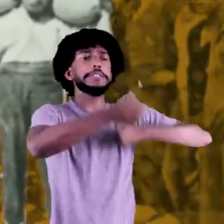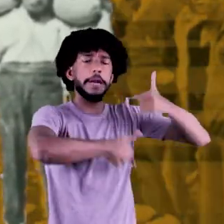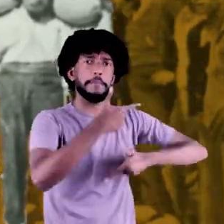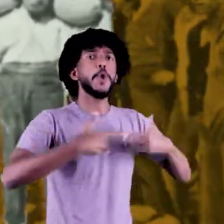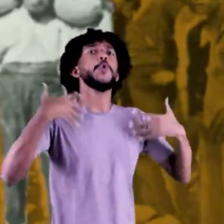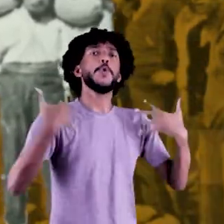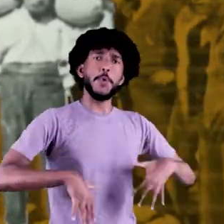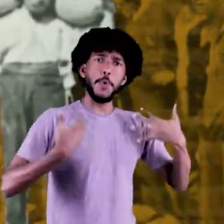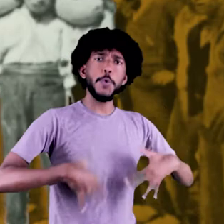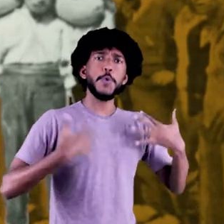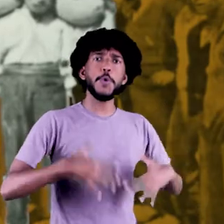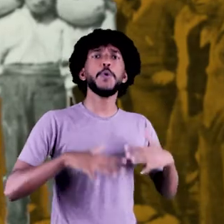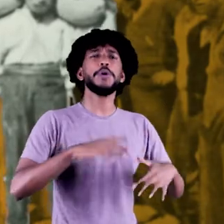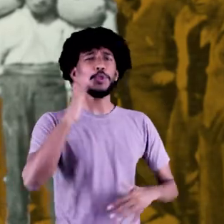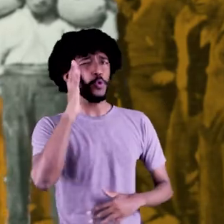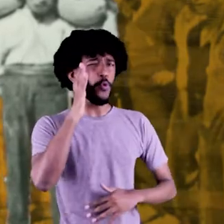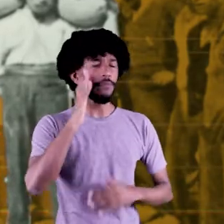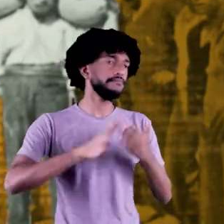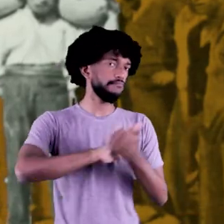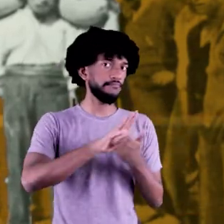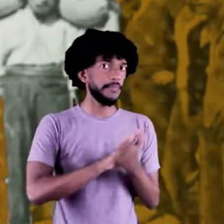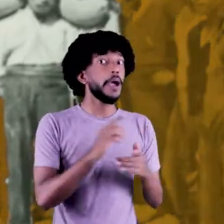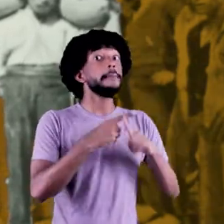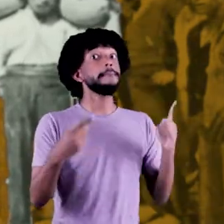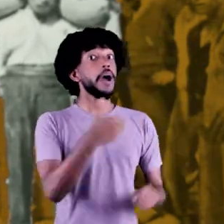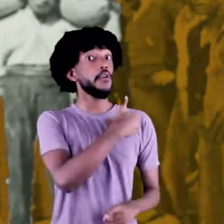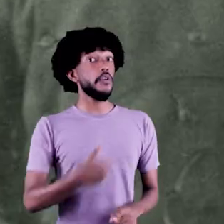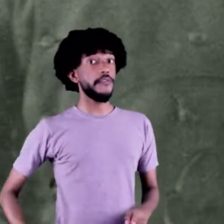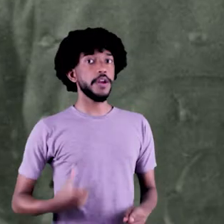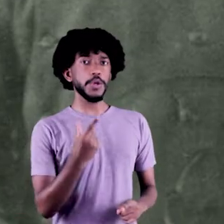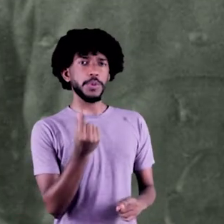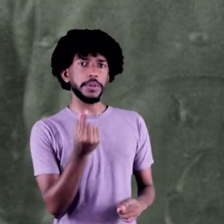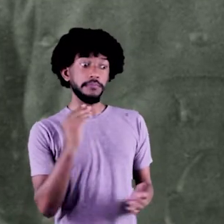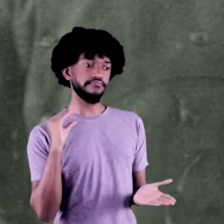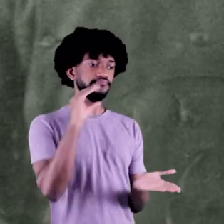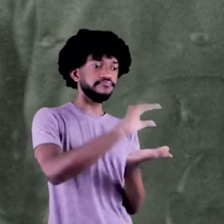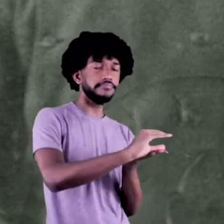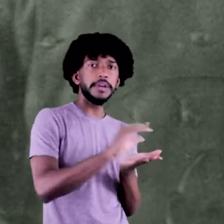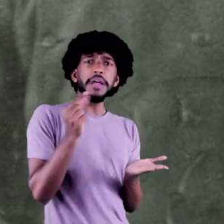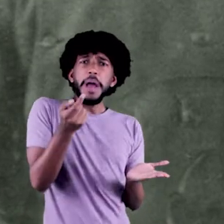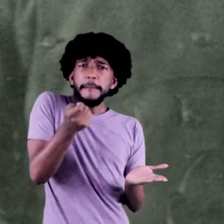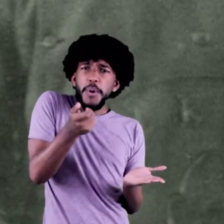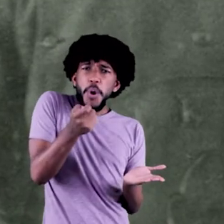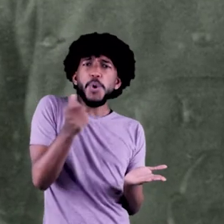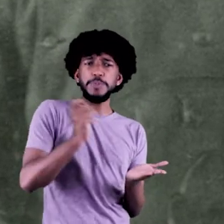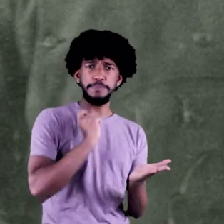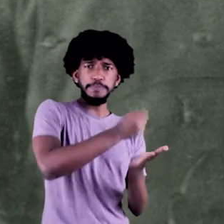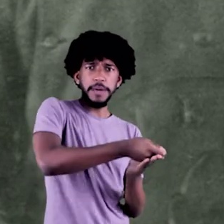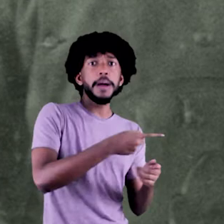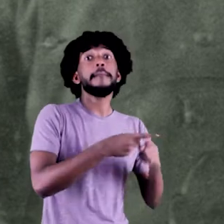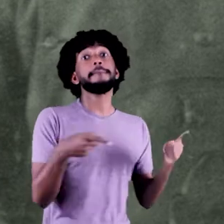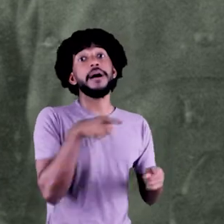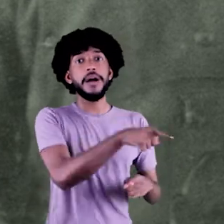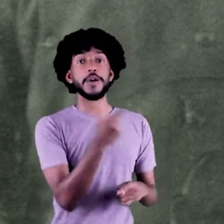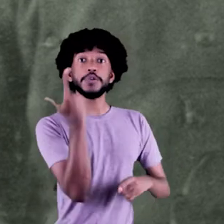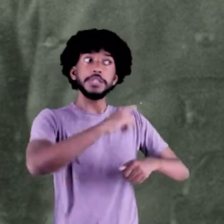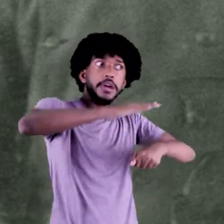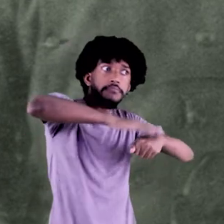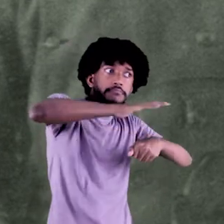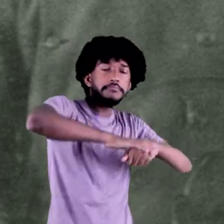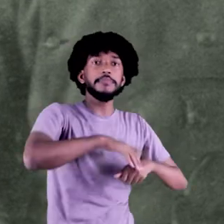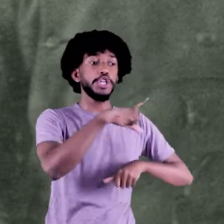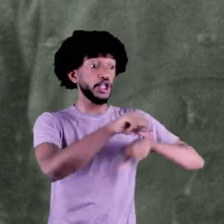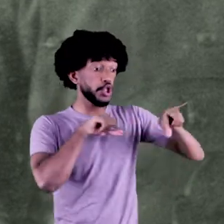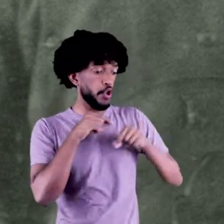muito aqui. Ninguém duvida disso, mas vieram com o subsídio do governo, recebendo o mesmo que pouco pelo seu